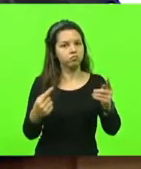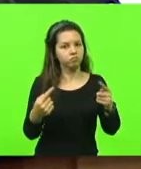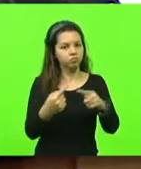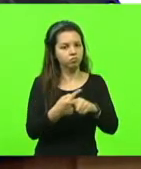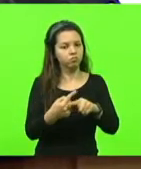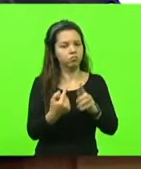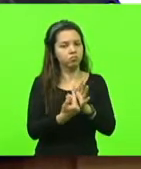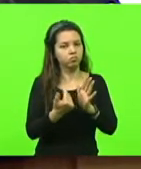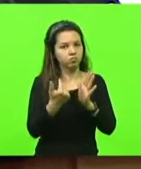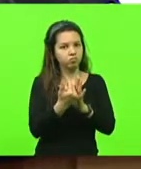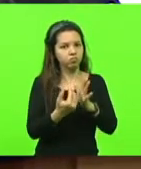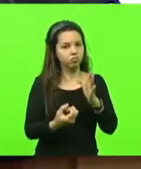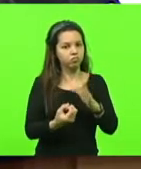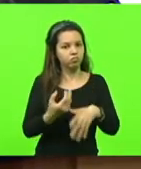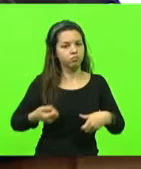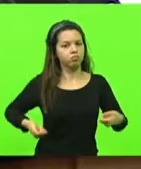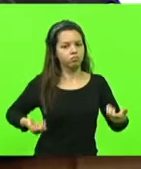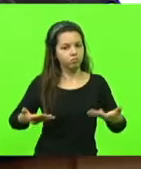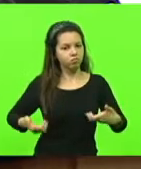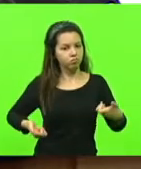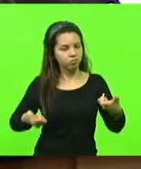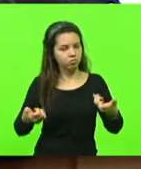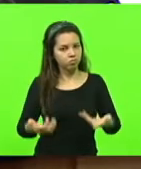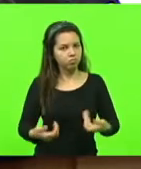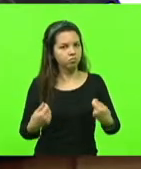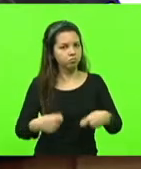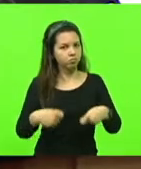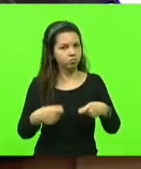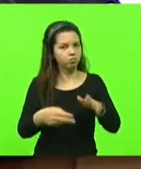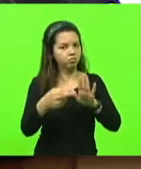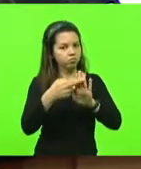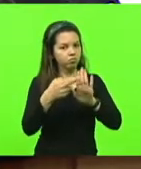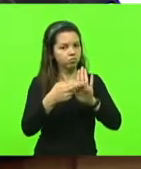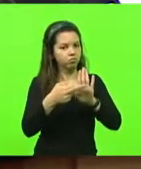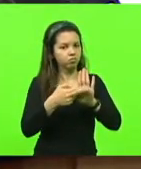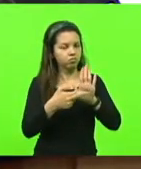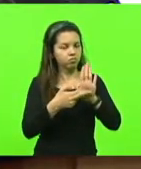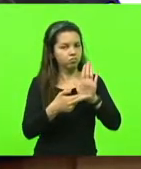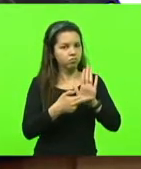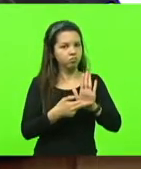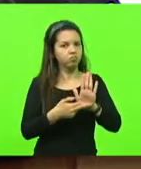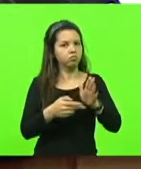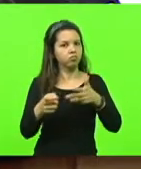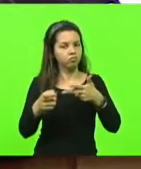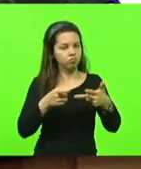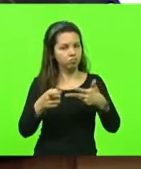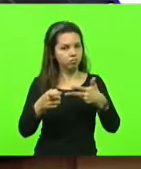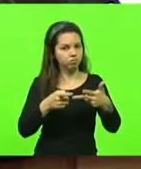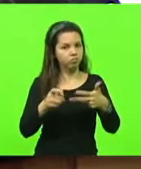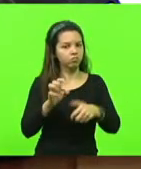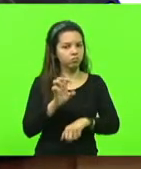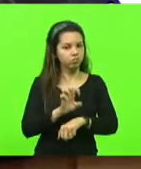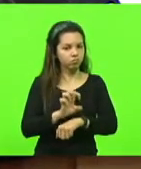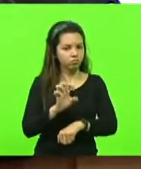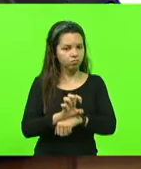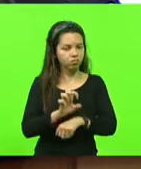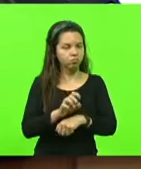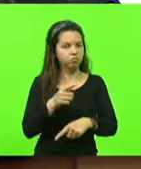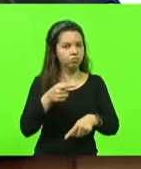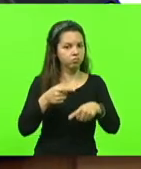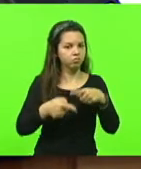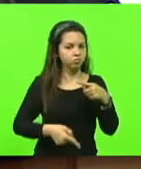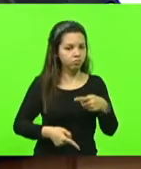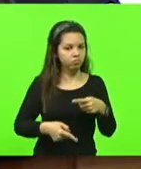cria uma obrigação de regulamentar com prazo definido ao Executivo Estadual, o que também é proibido, o que